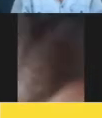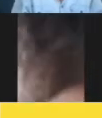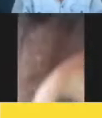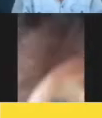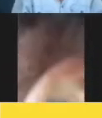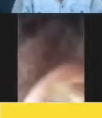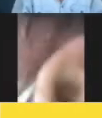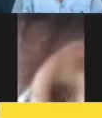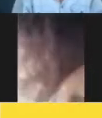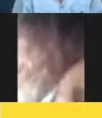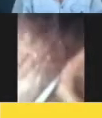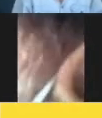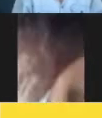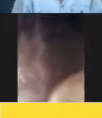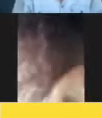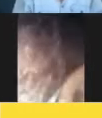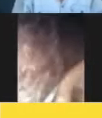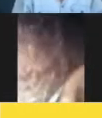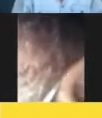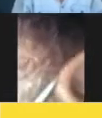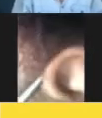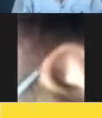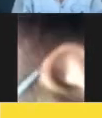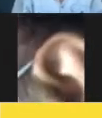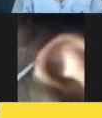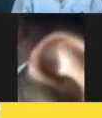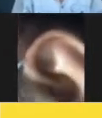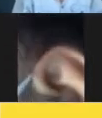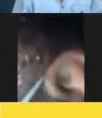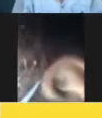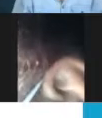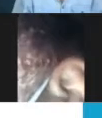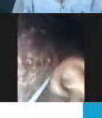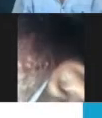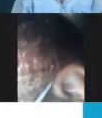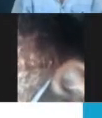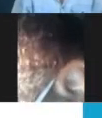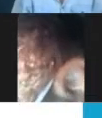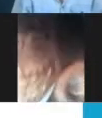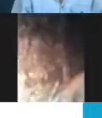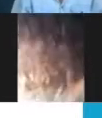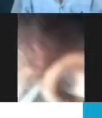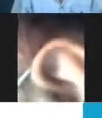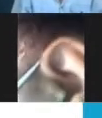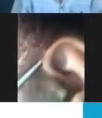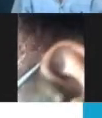essa demanda para auxiliar a compreensão das pessoas. Agora eu não consigo clicar, consegui.